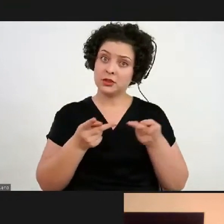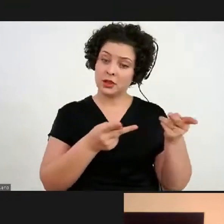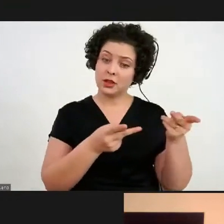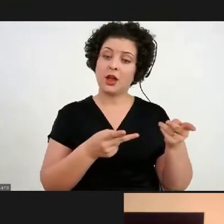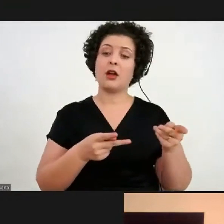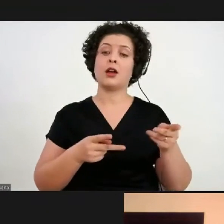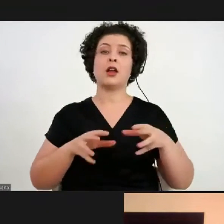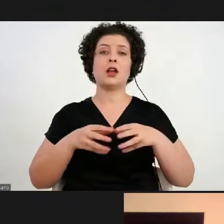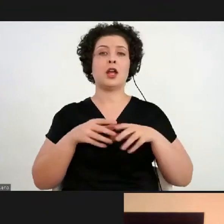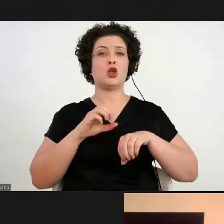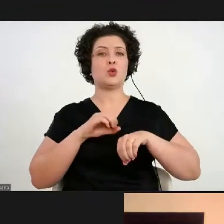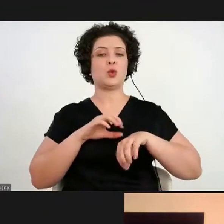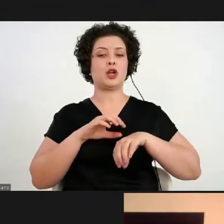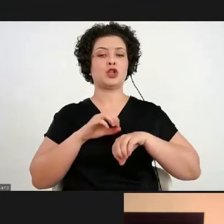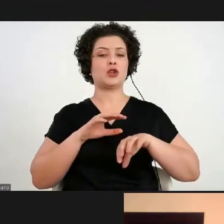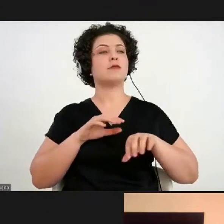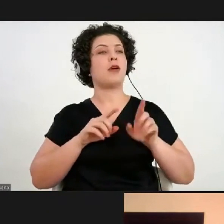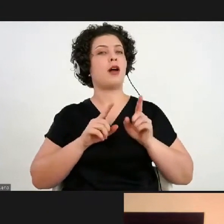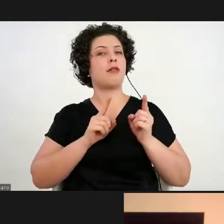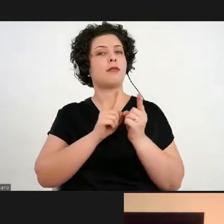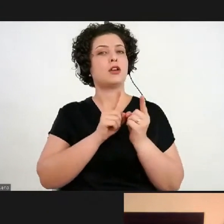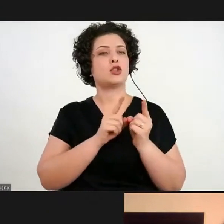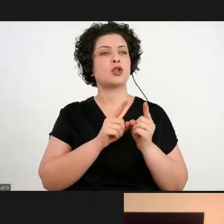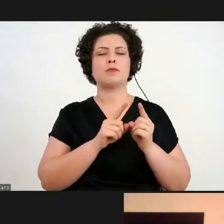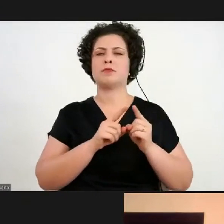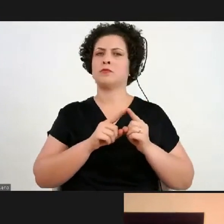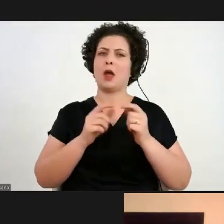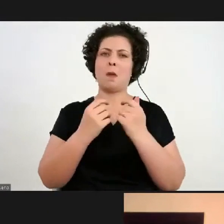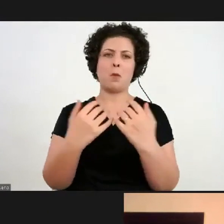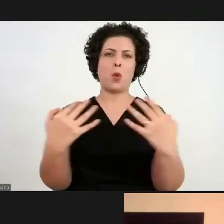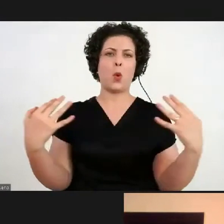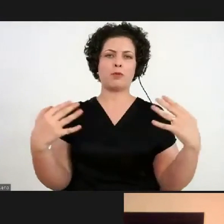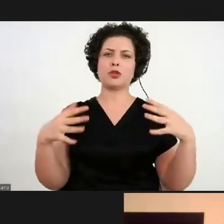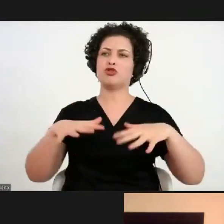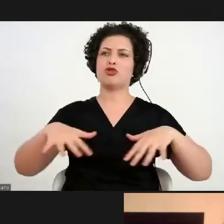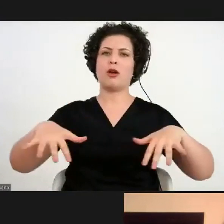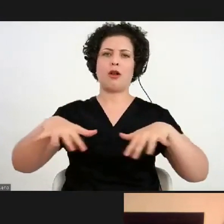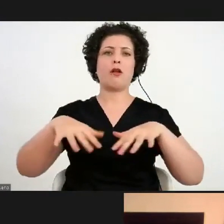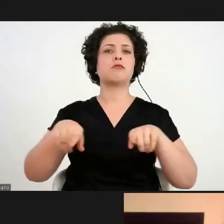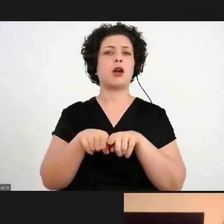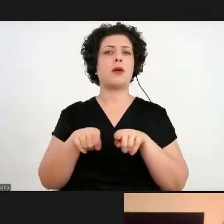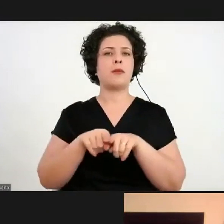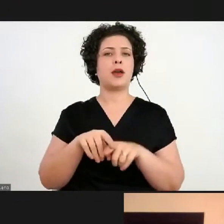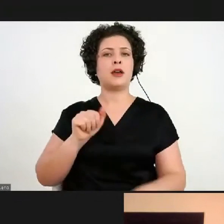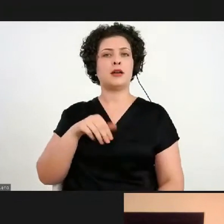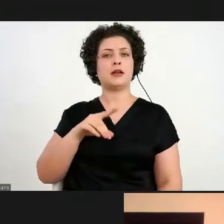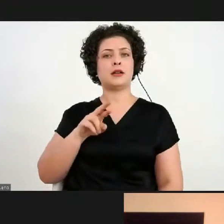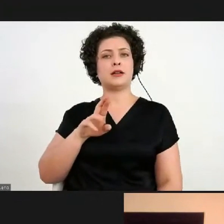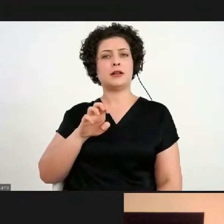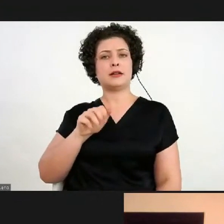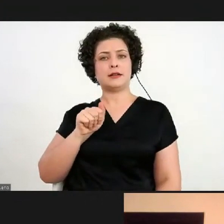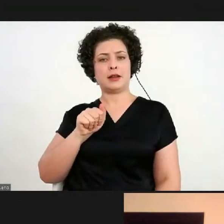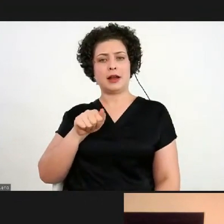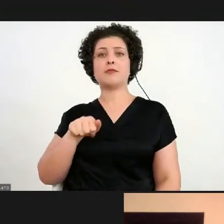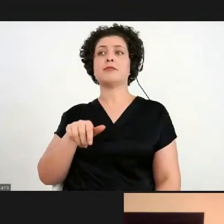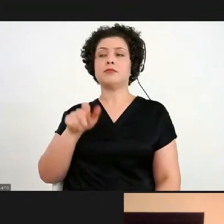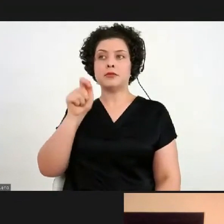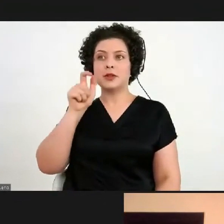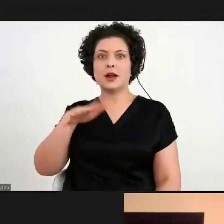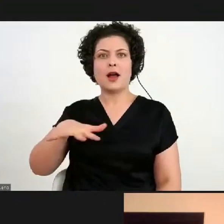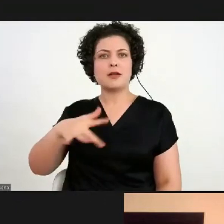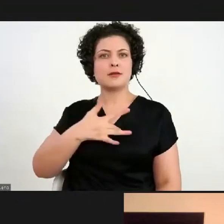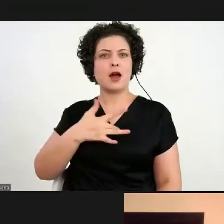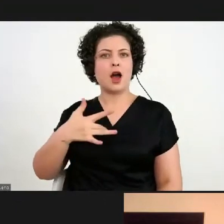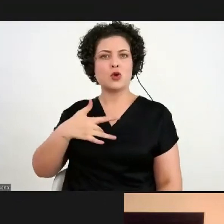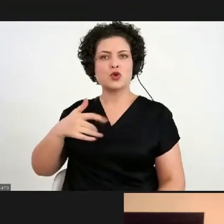educativo. Também o público em geral e grupos do público em geral. André tem um trabalho muito interessante com profissionais da saúde durante